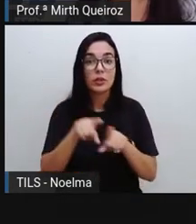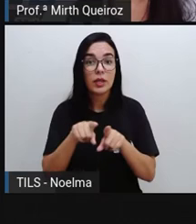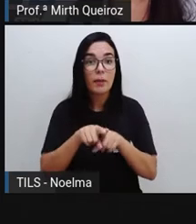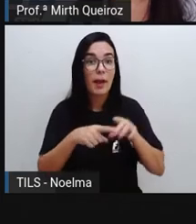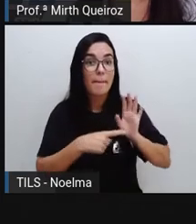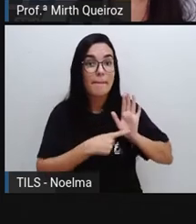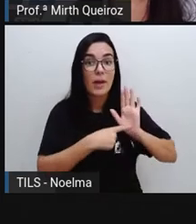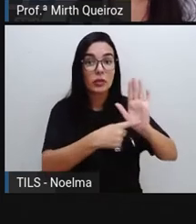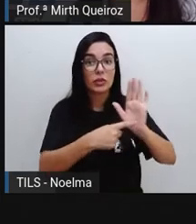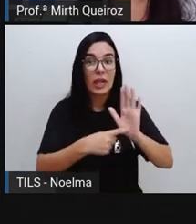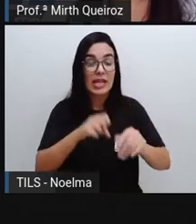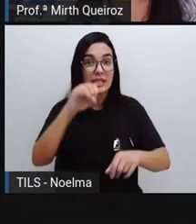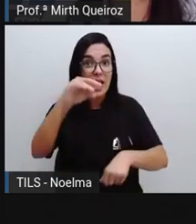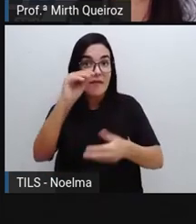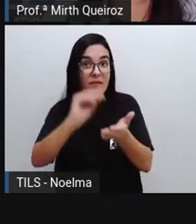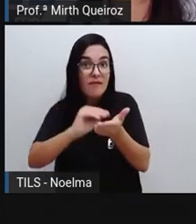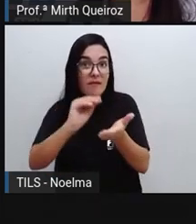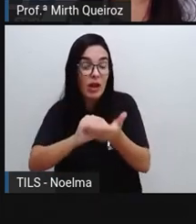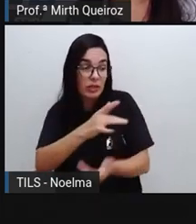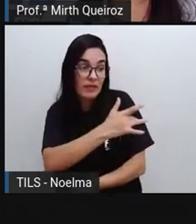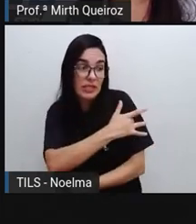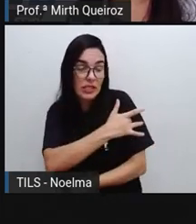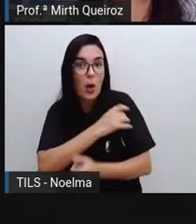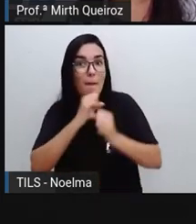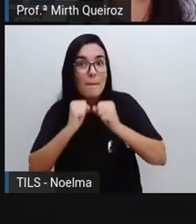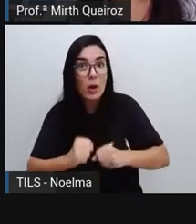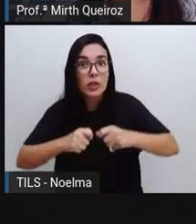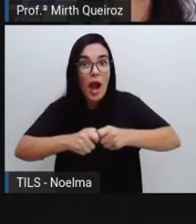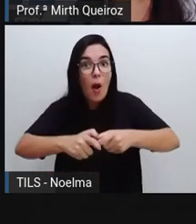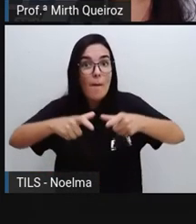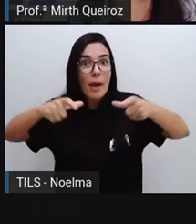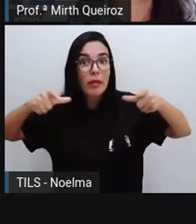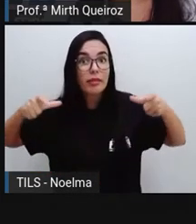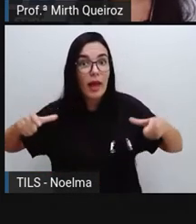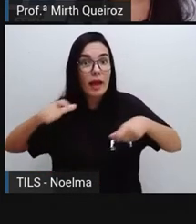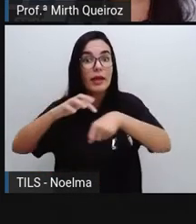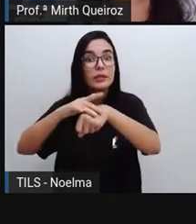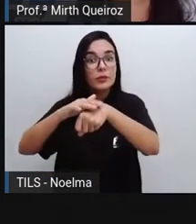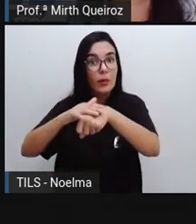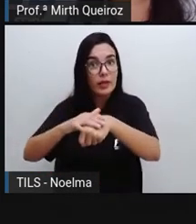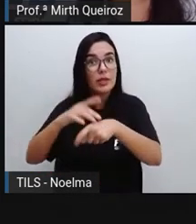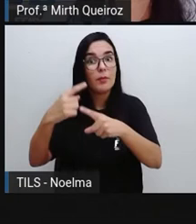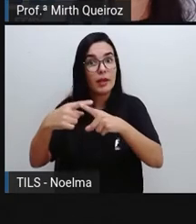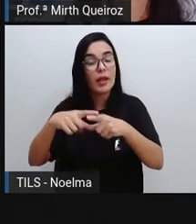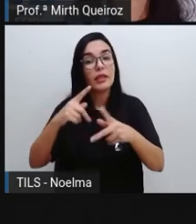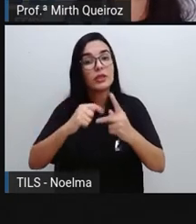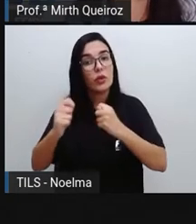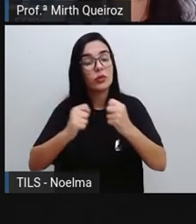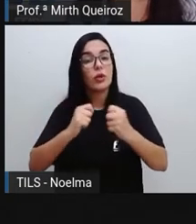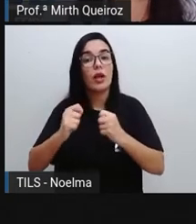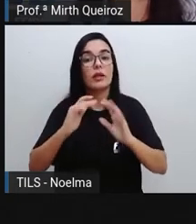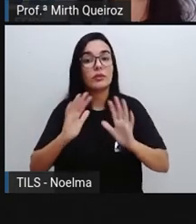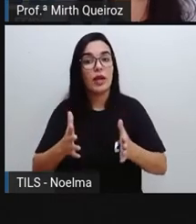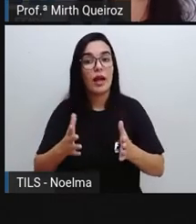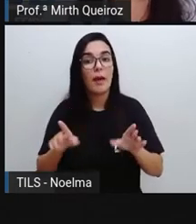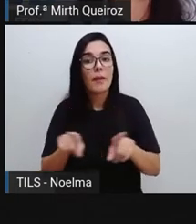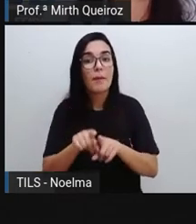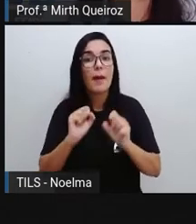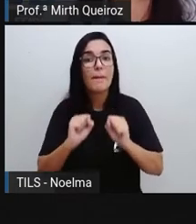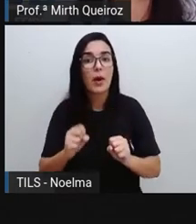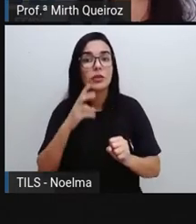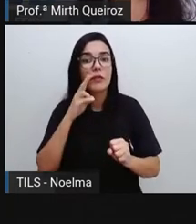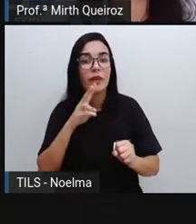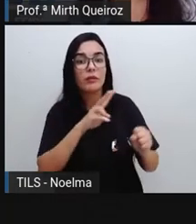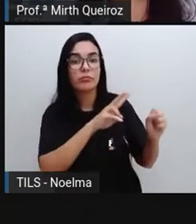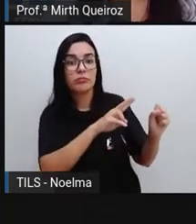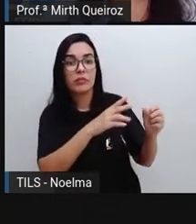poderá aumentar os casos até mesmo naquelas doenças que estavam controladas. E isso pode ser observado, por exemplo,